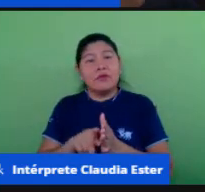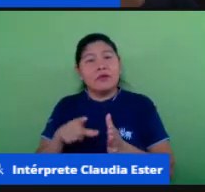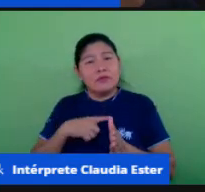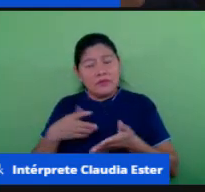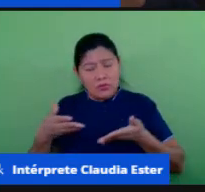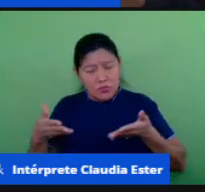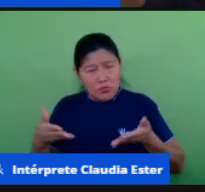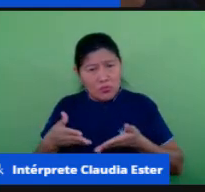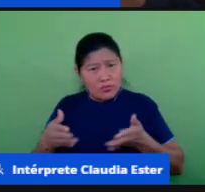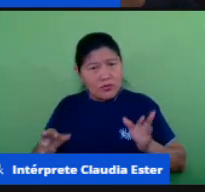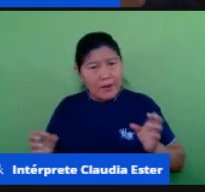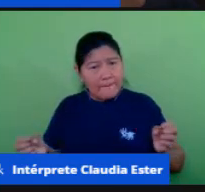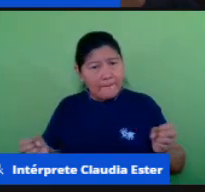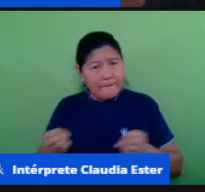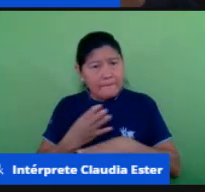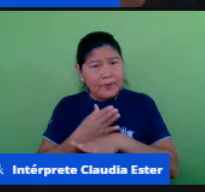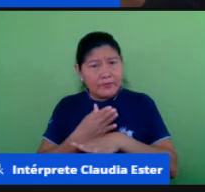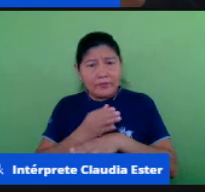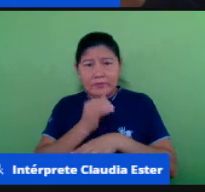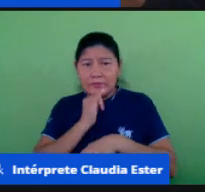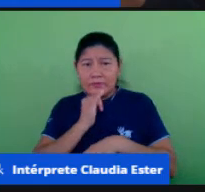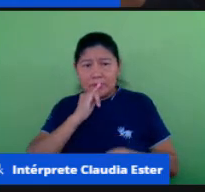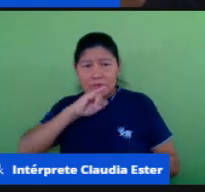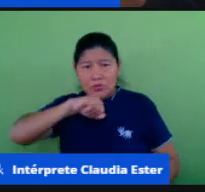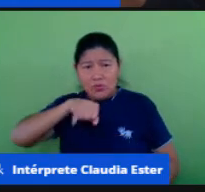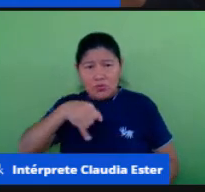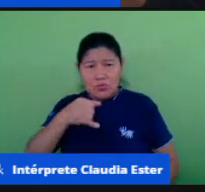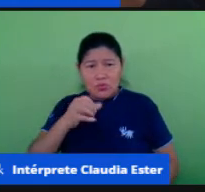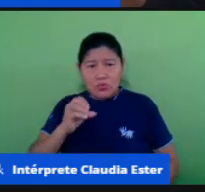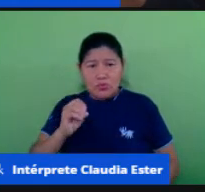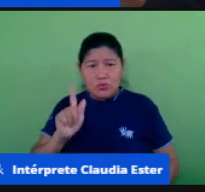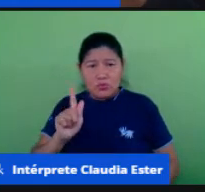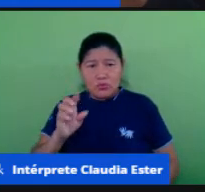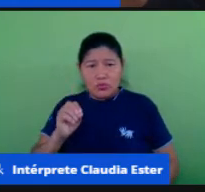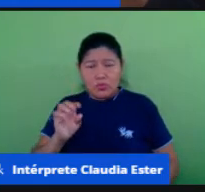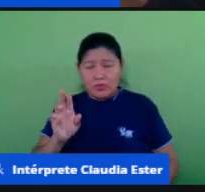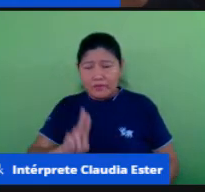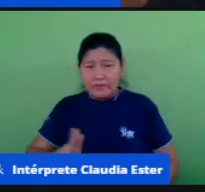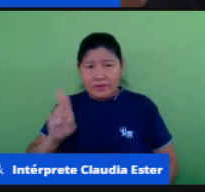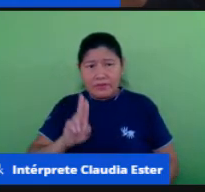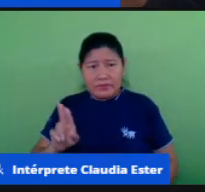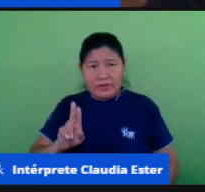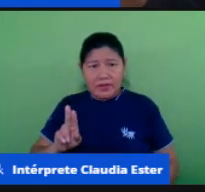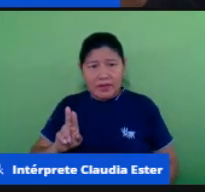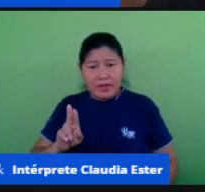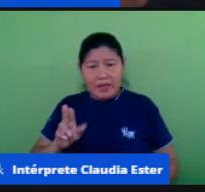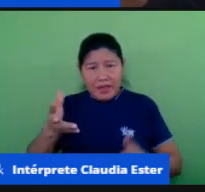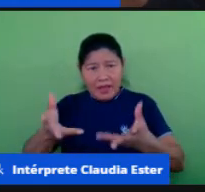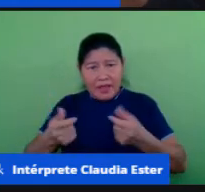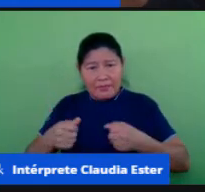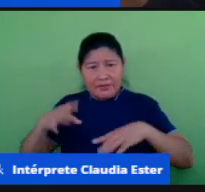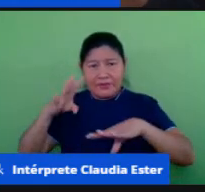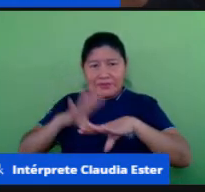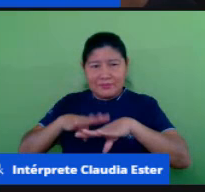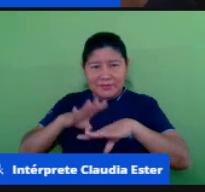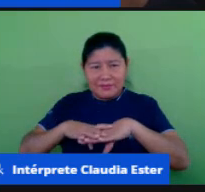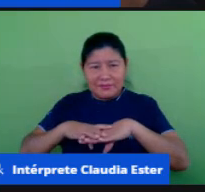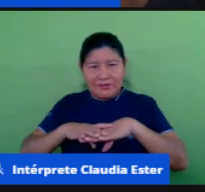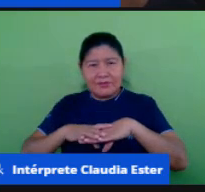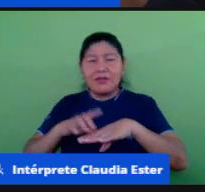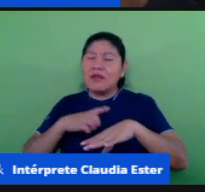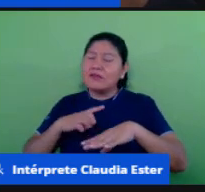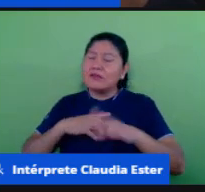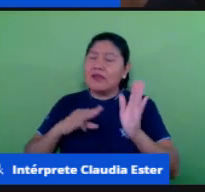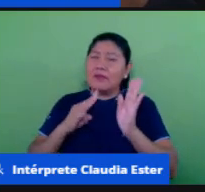trabalha com um jogo por exemplo para um ensino de matemática ou de habilidades matemáticas você tem ali o uso de